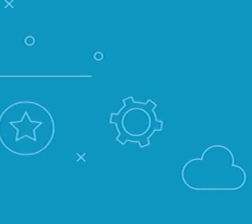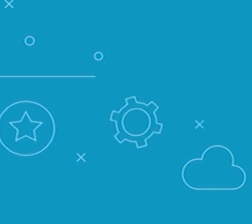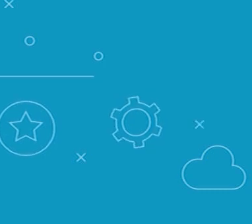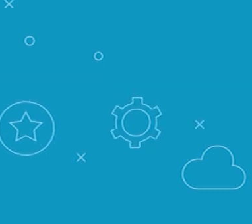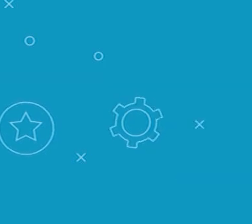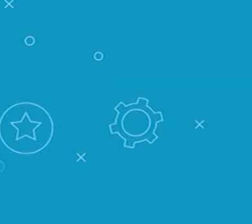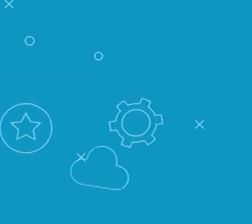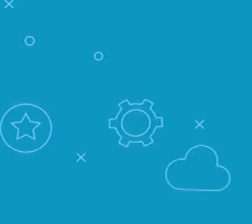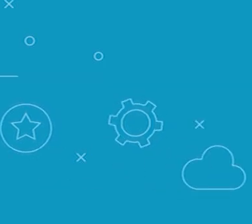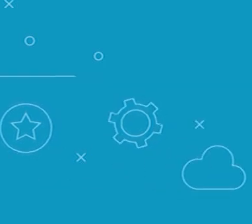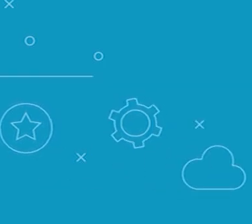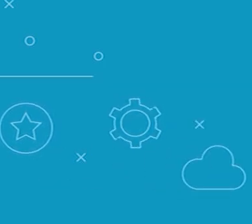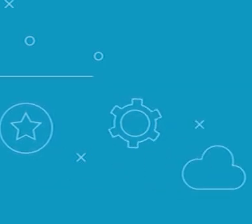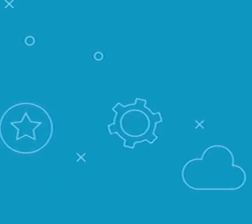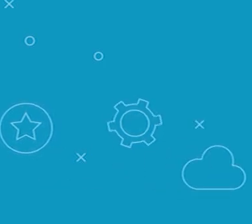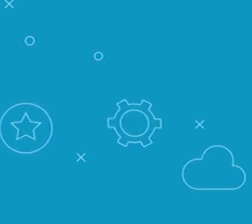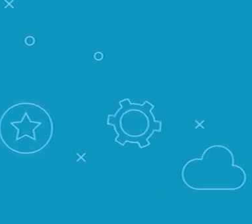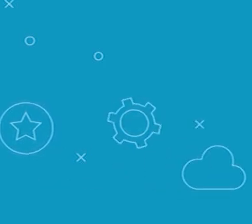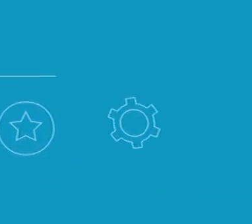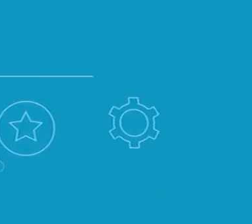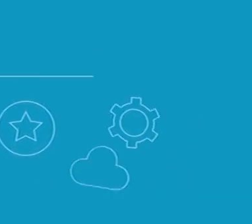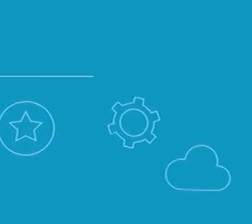Coelho Transcrição